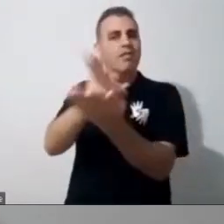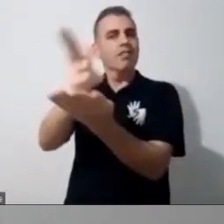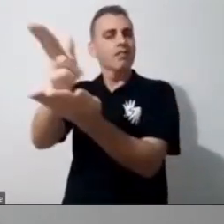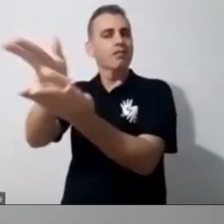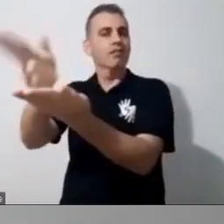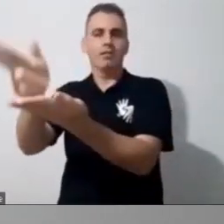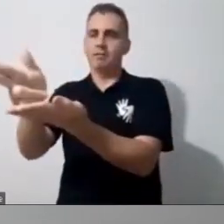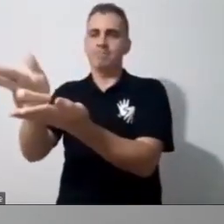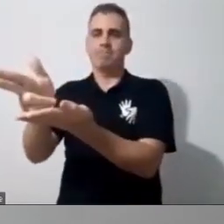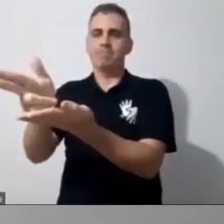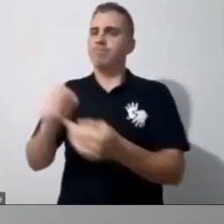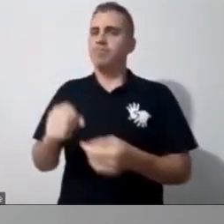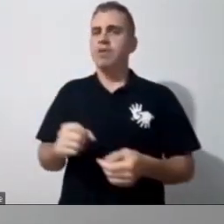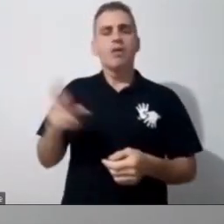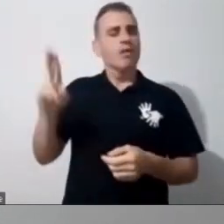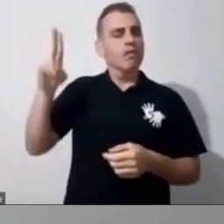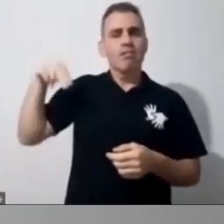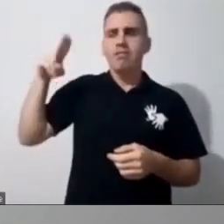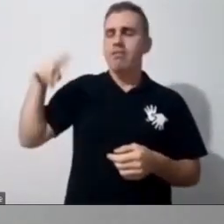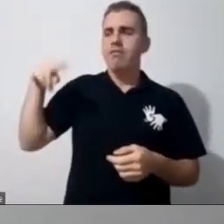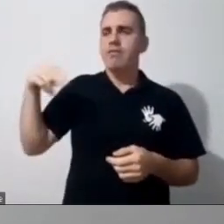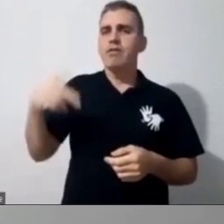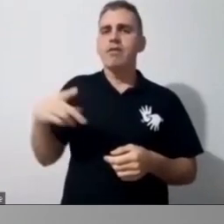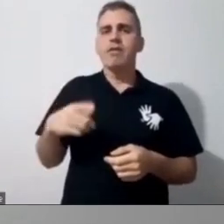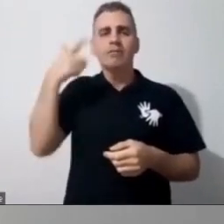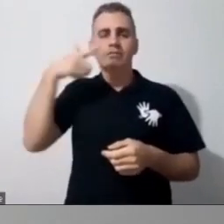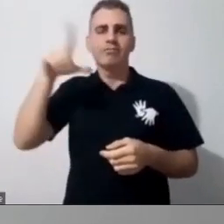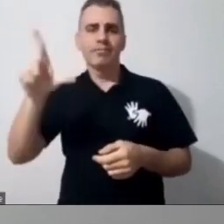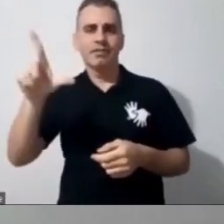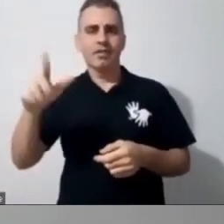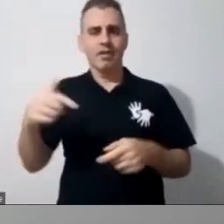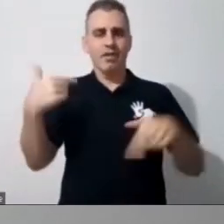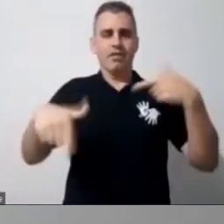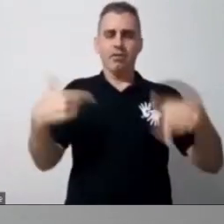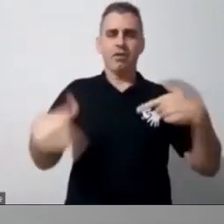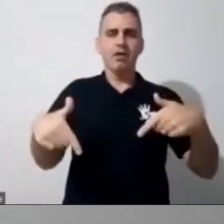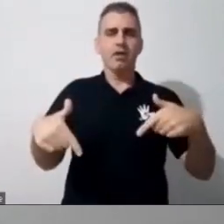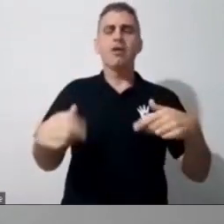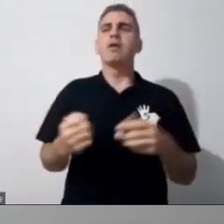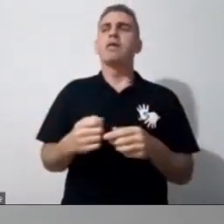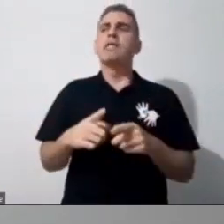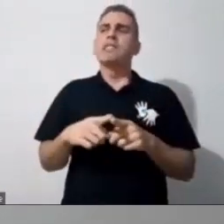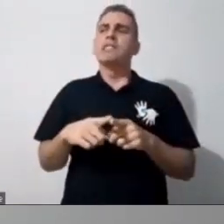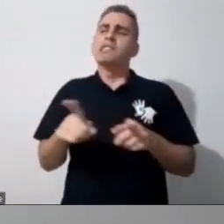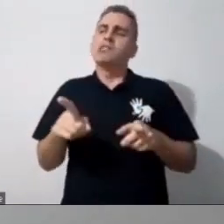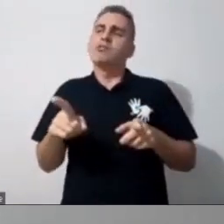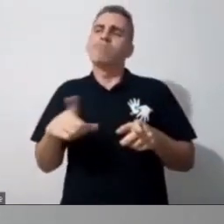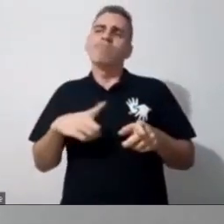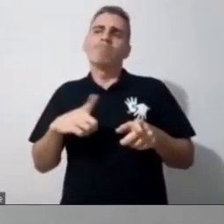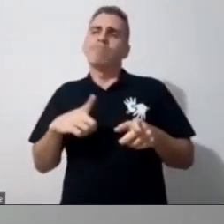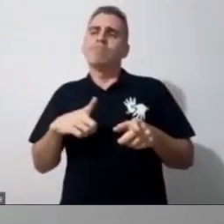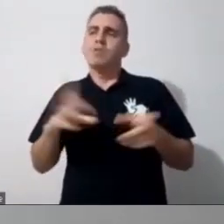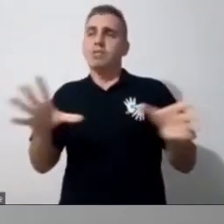vai conseguir fazer um trabalho adequado se tu não tiver essa conexão com a família,